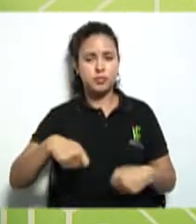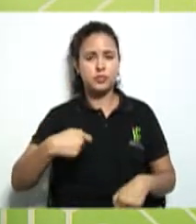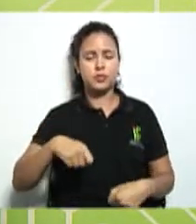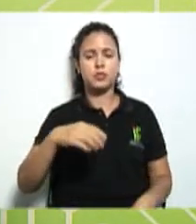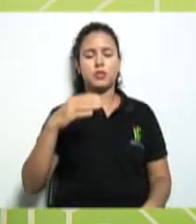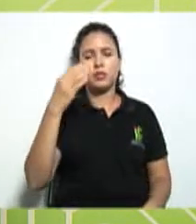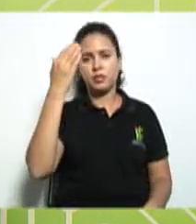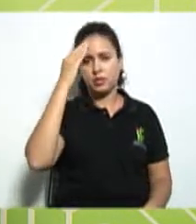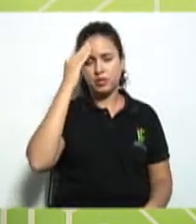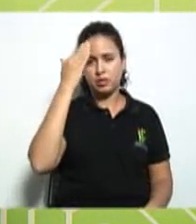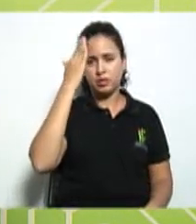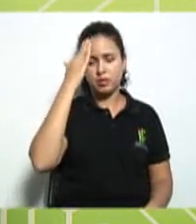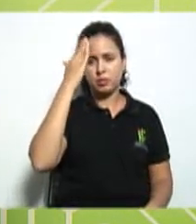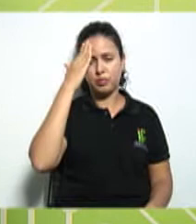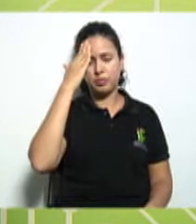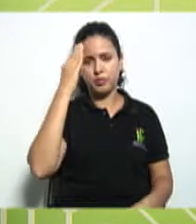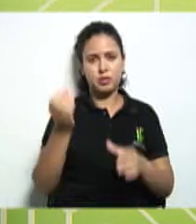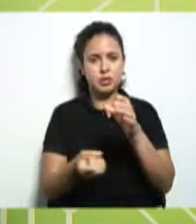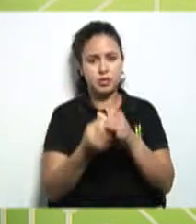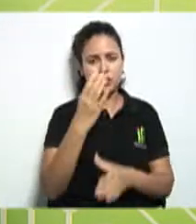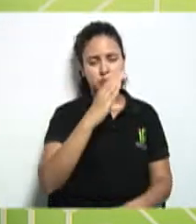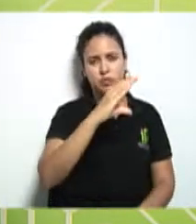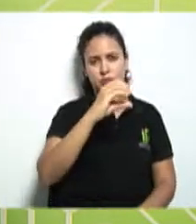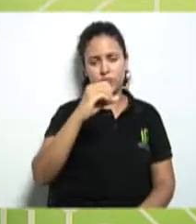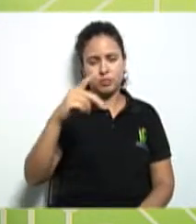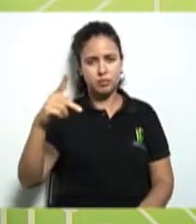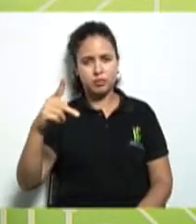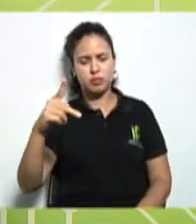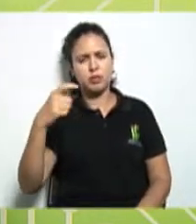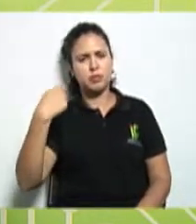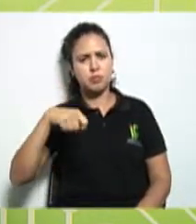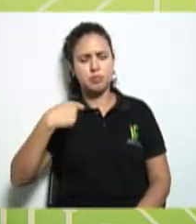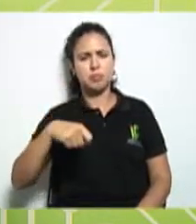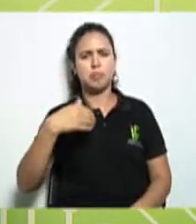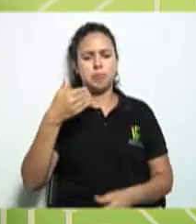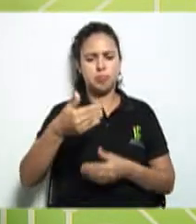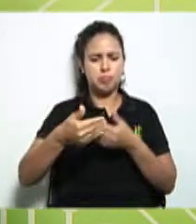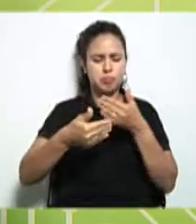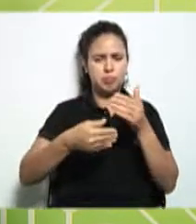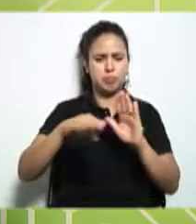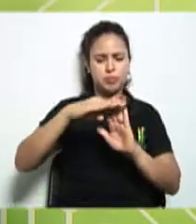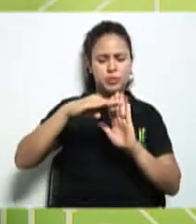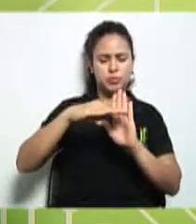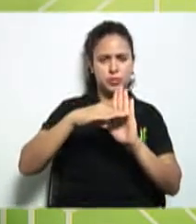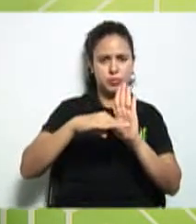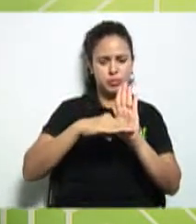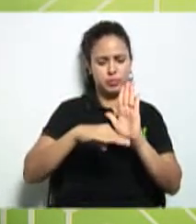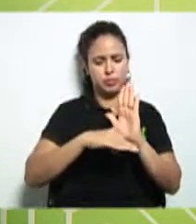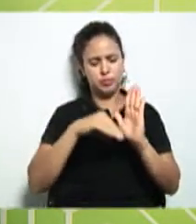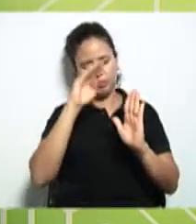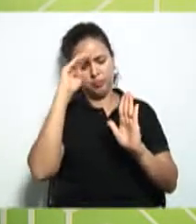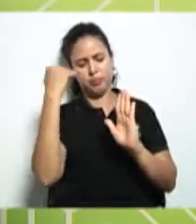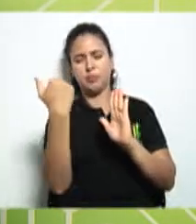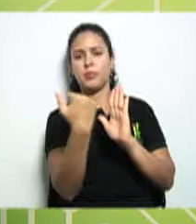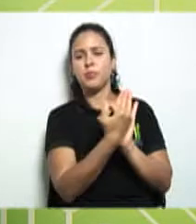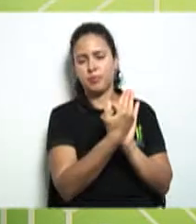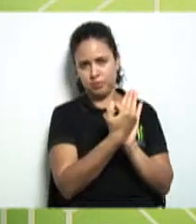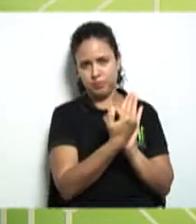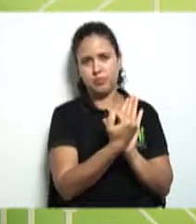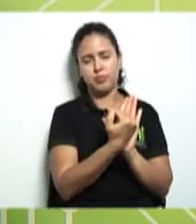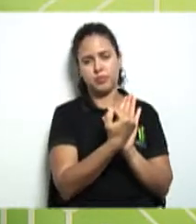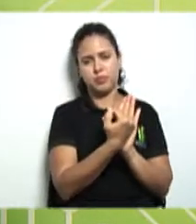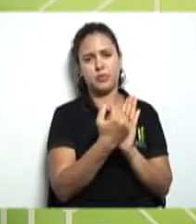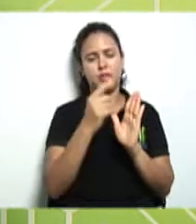a criação de uma cooperativa, o é necessário? Seguir todo um passo a passo, ou seja, o que nós chamamos de procedimentos,